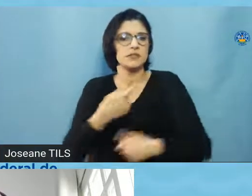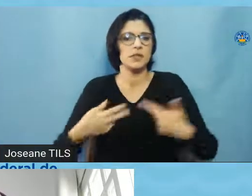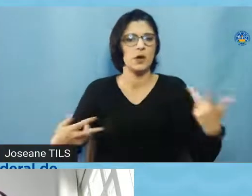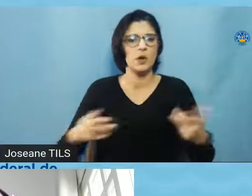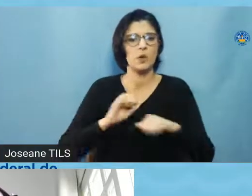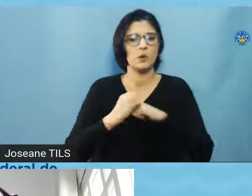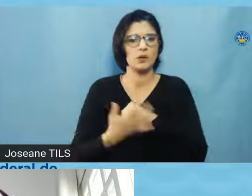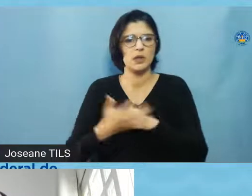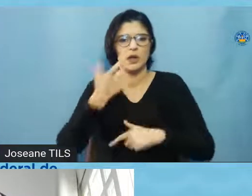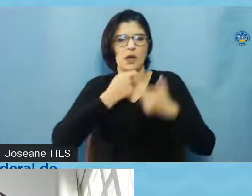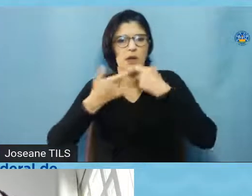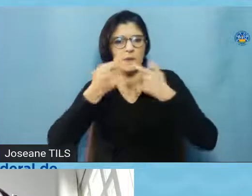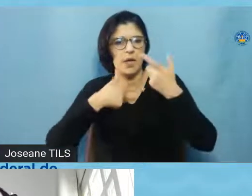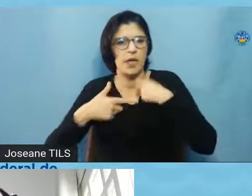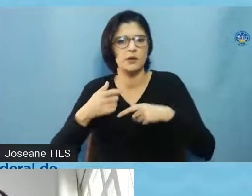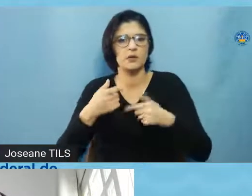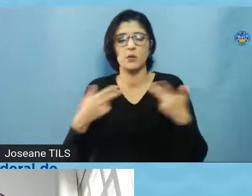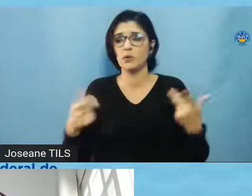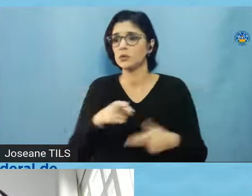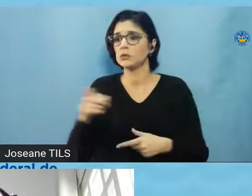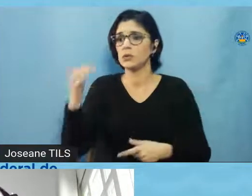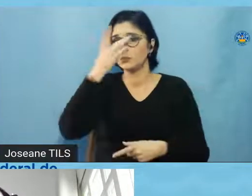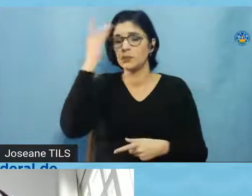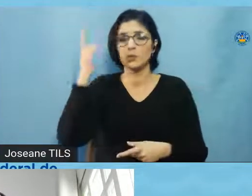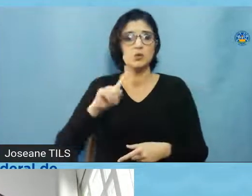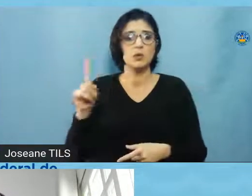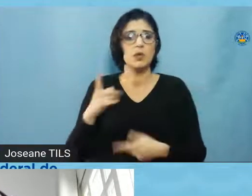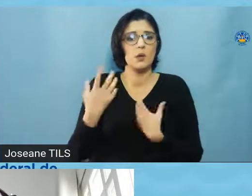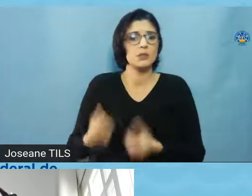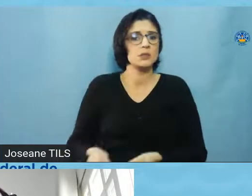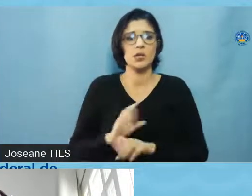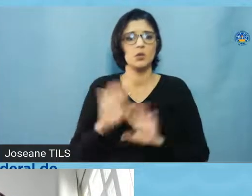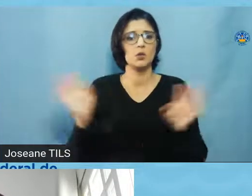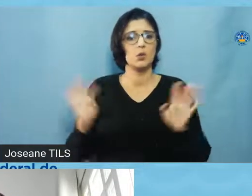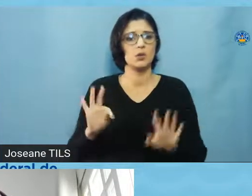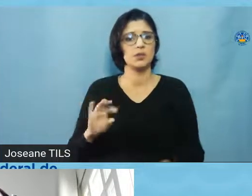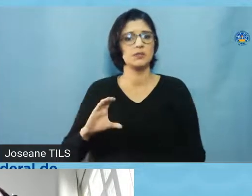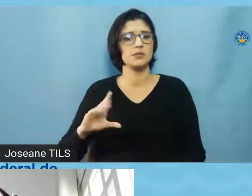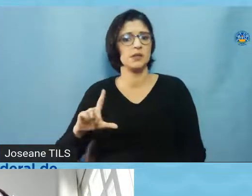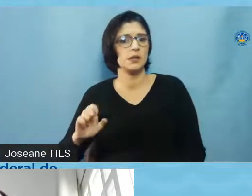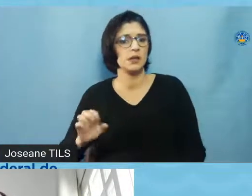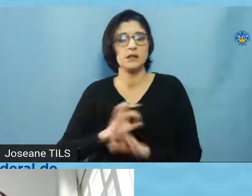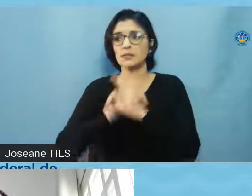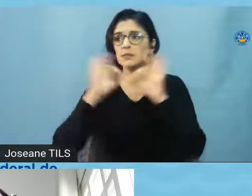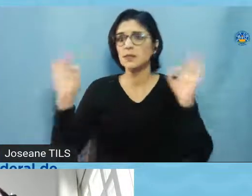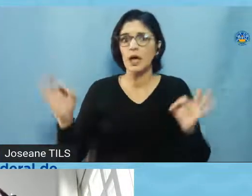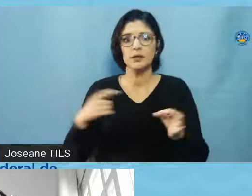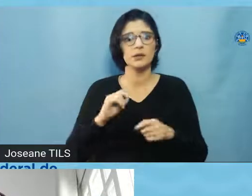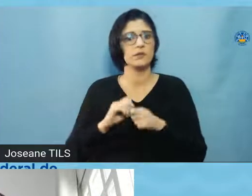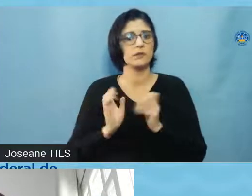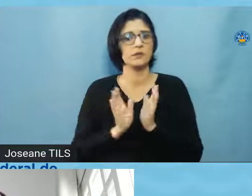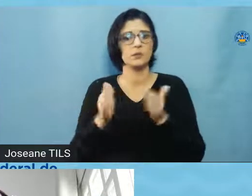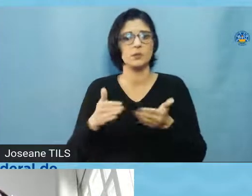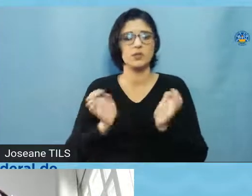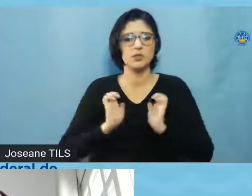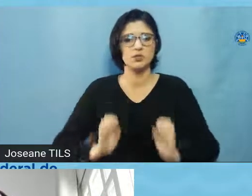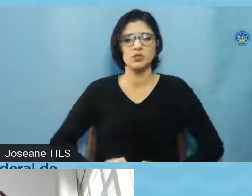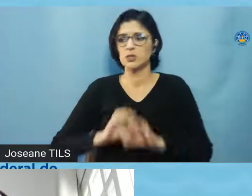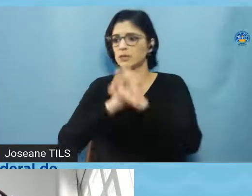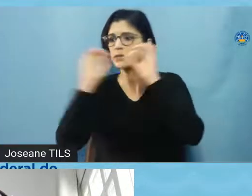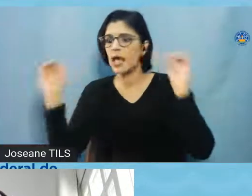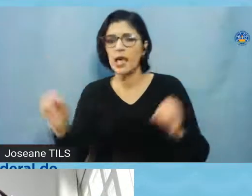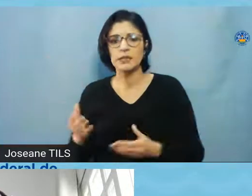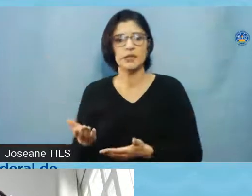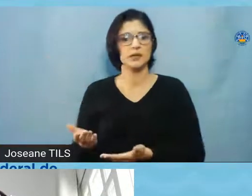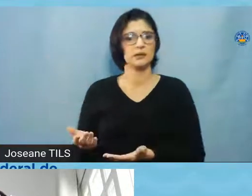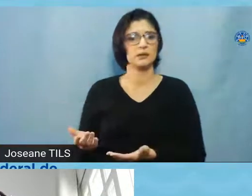pessoas a uma pesquisa sem as pessoas nem sequer se consentirem se queriam participar ou não, isso é um crime, né, mas aí eu estou falando de coisas